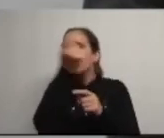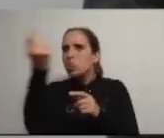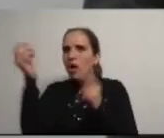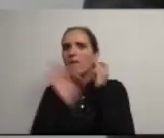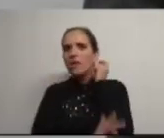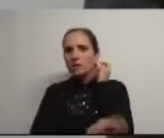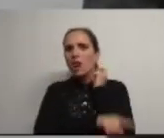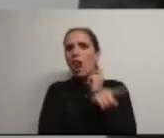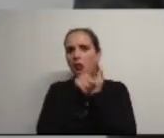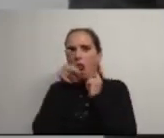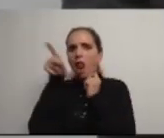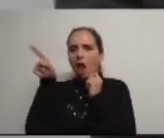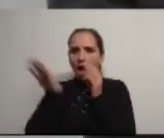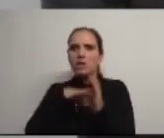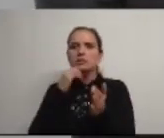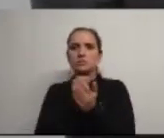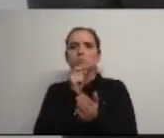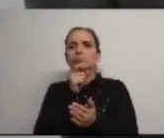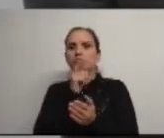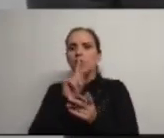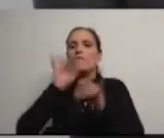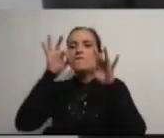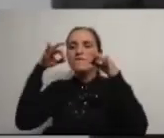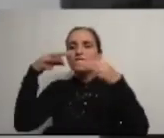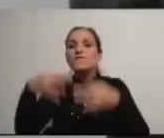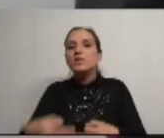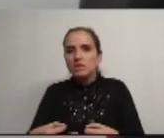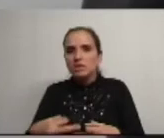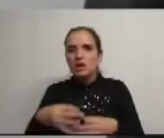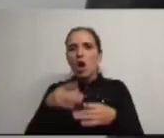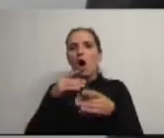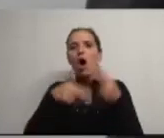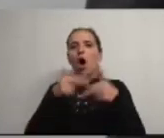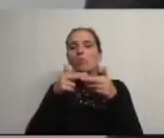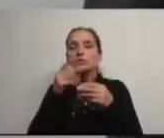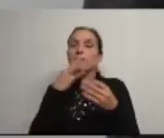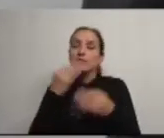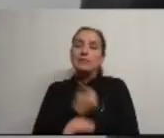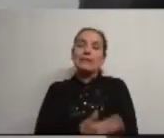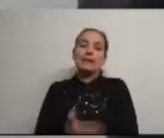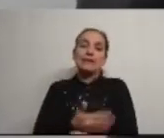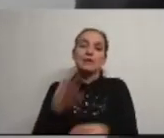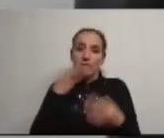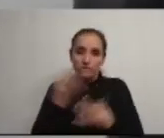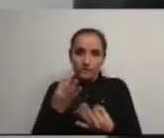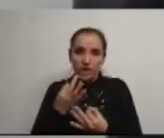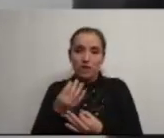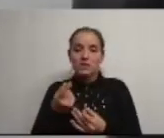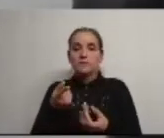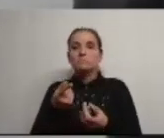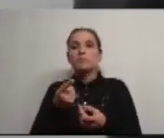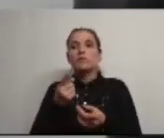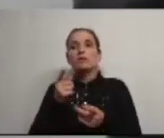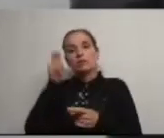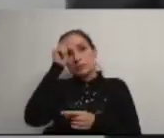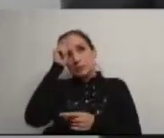freguesias, sempre que possível, após as obras de saneamento desde há muito permitidas e atrasadas em algumas situações, por falta de